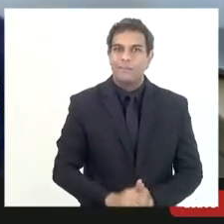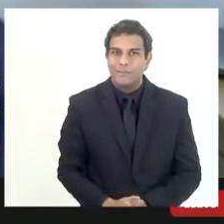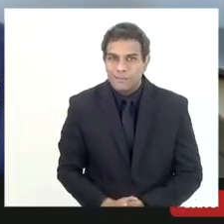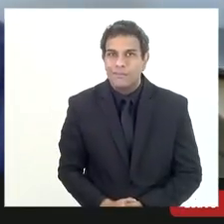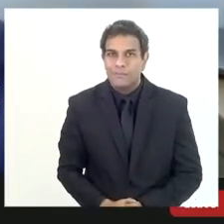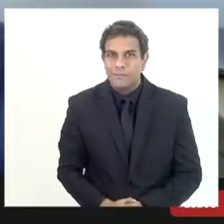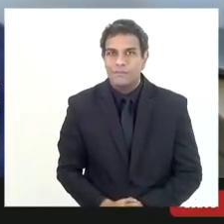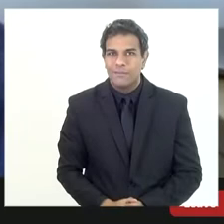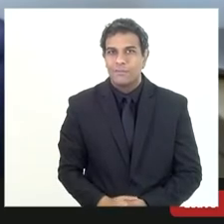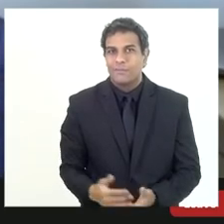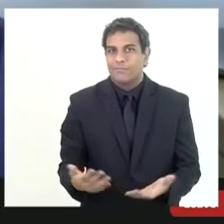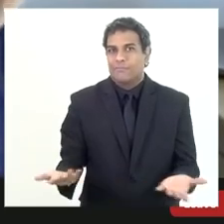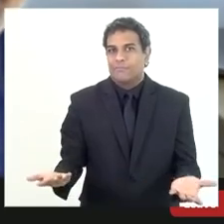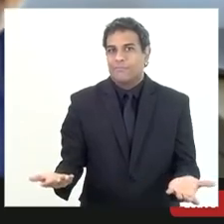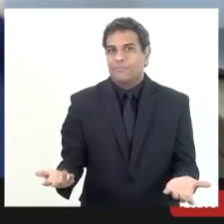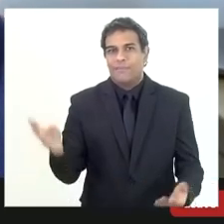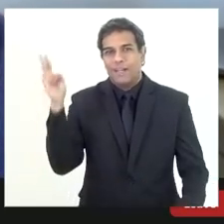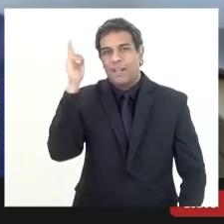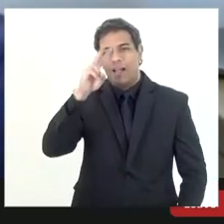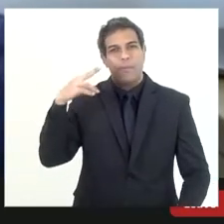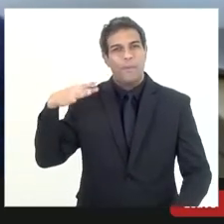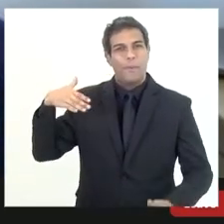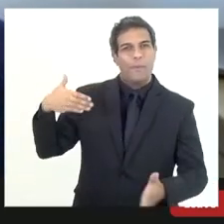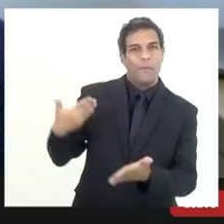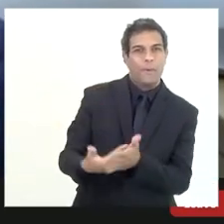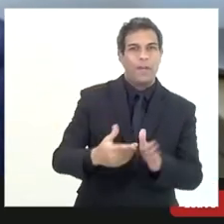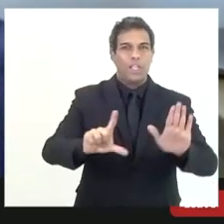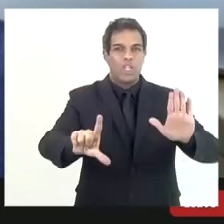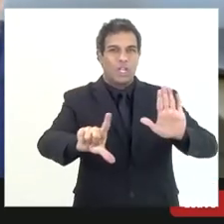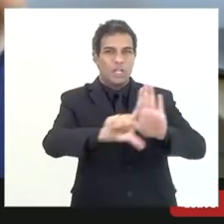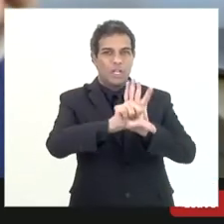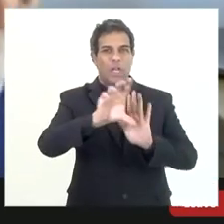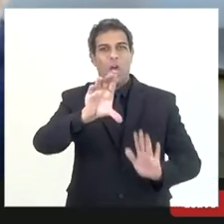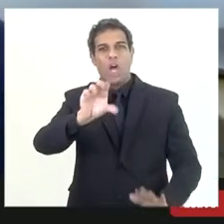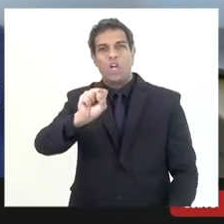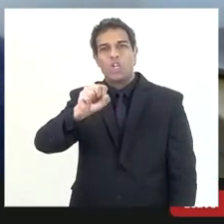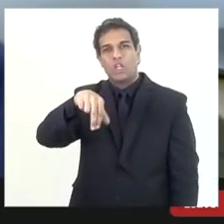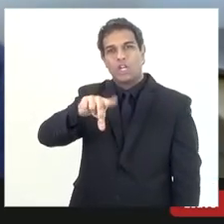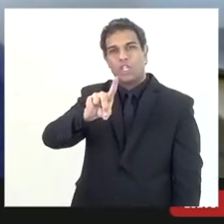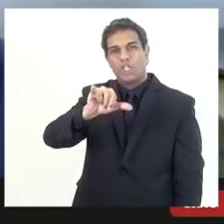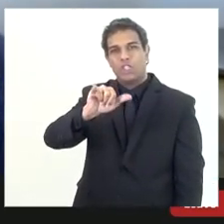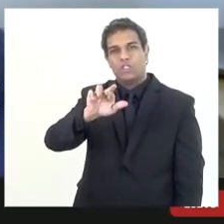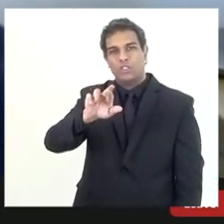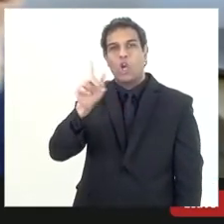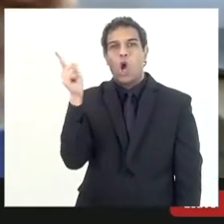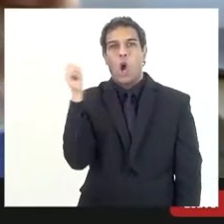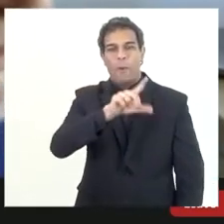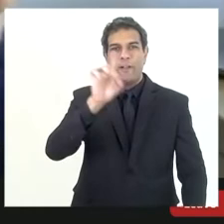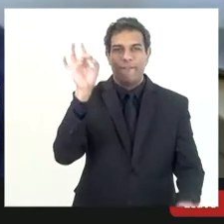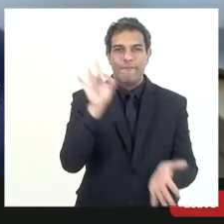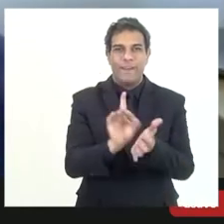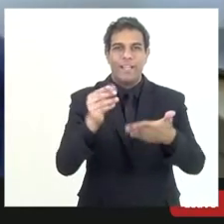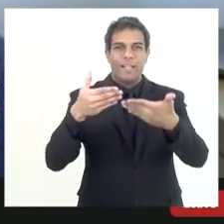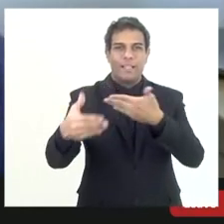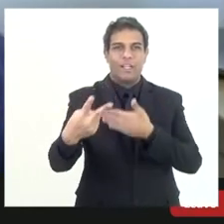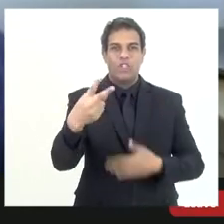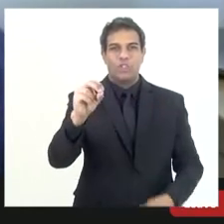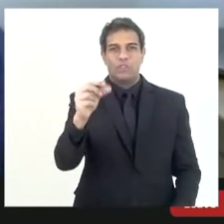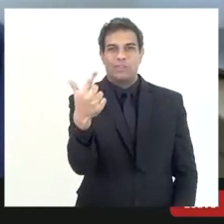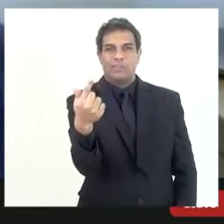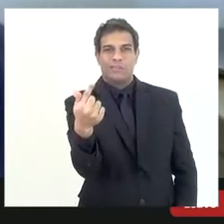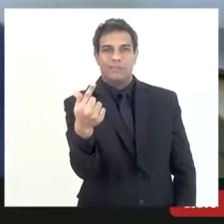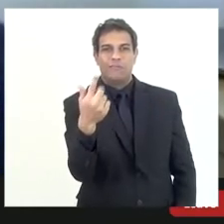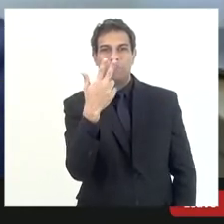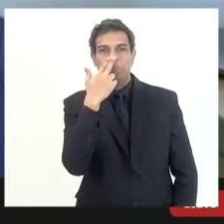desde a lei Candir que começou a vigorar em 97 o que daria algo com